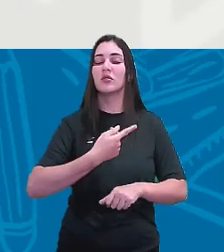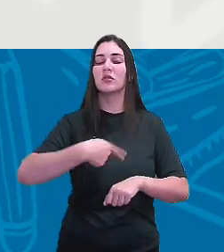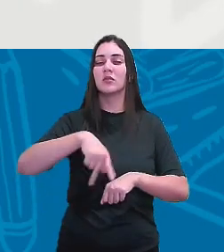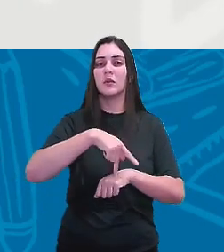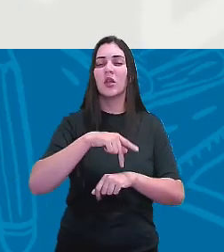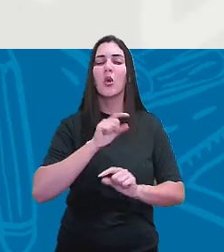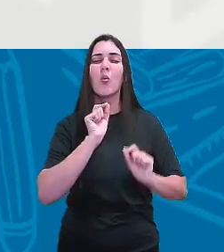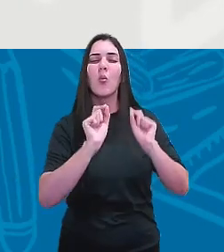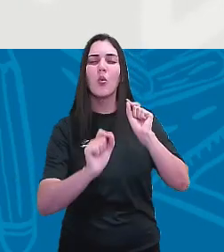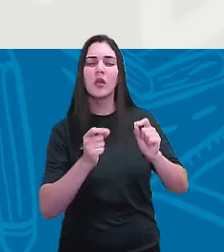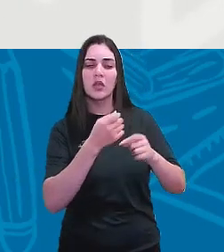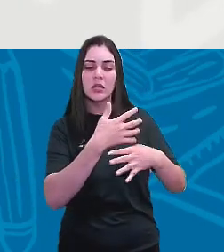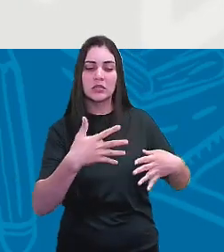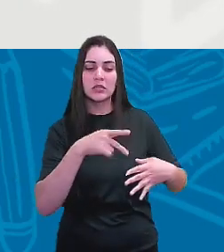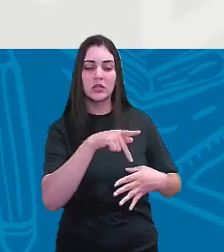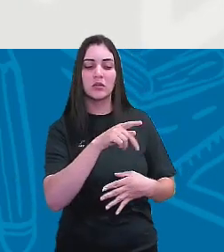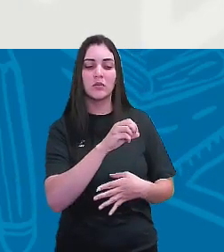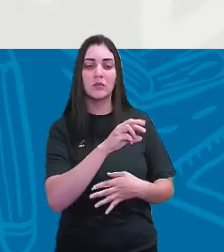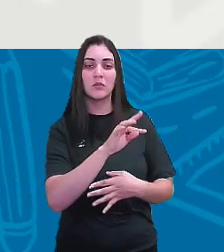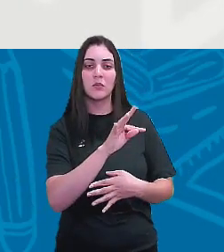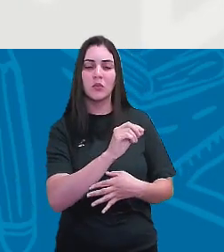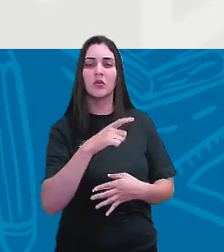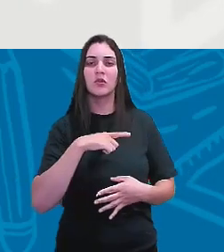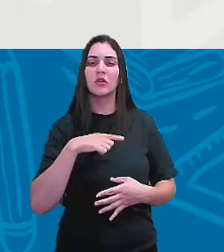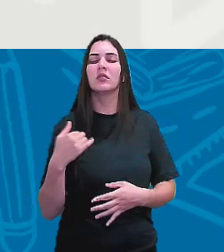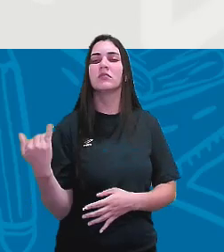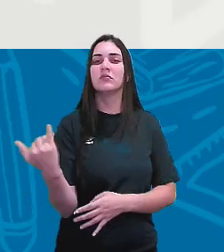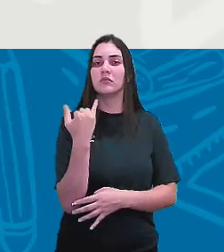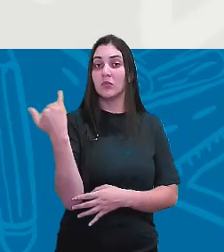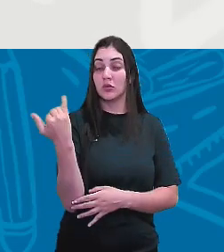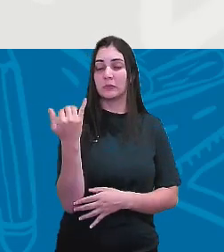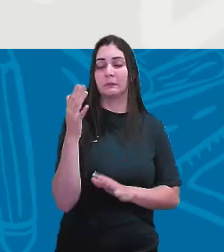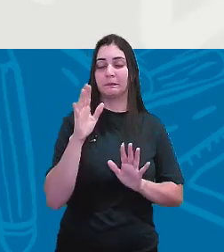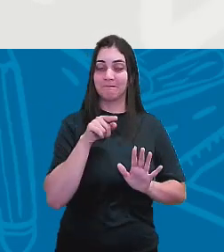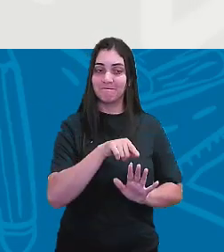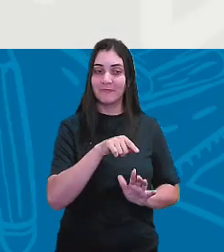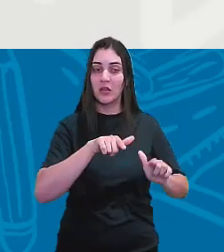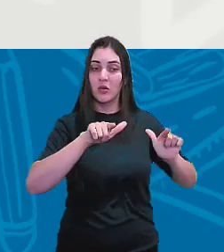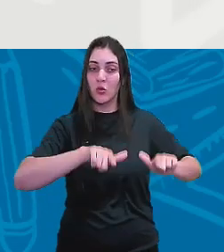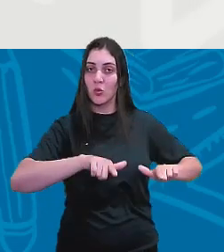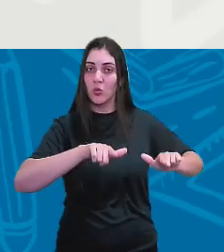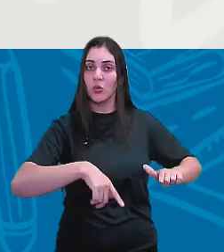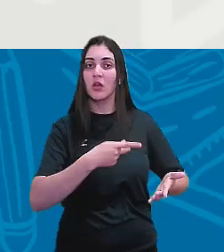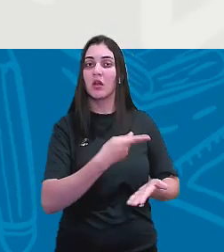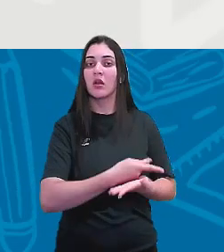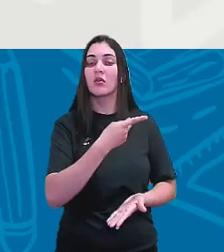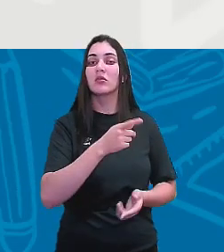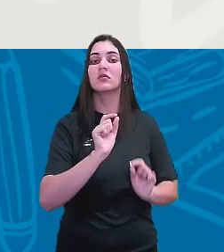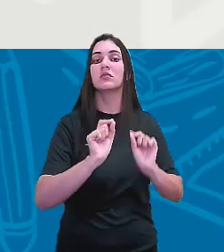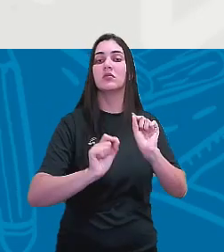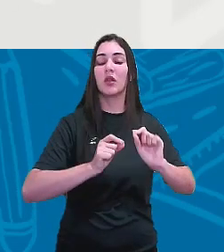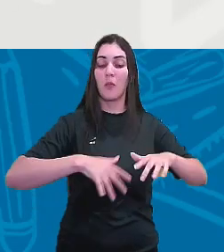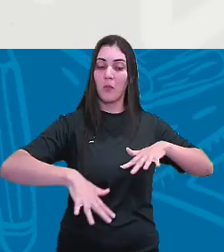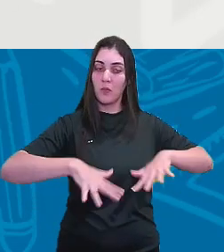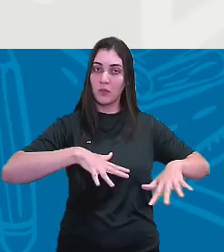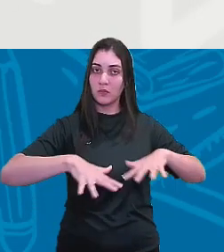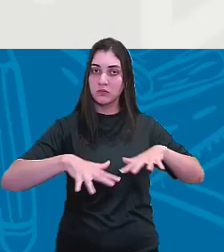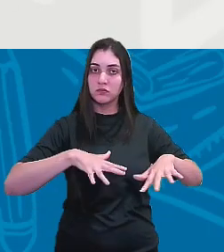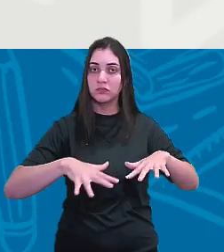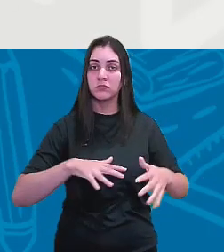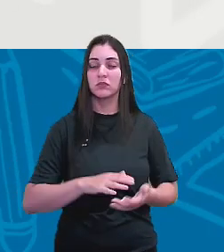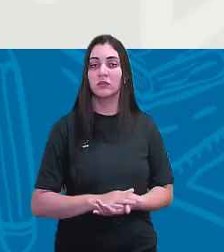importante, né? Ela, de ser o lugar onde aconteceu esse movimento